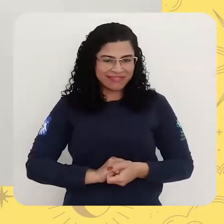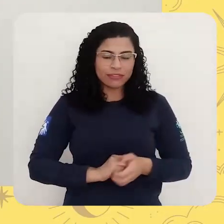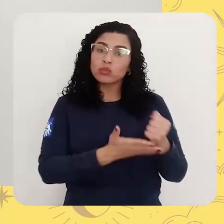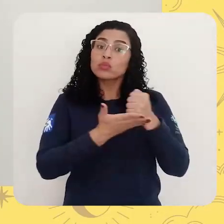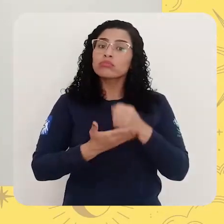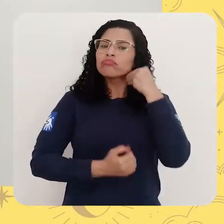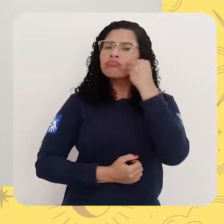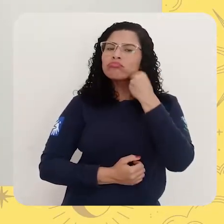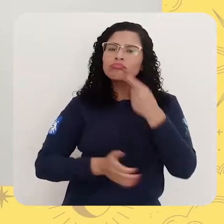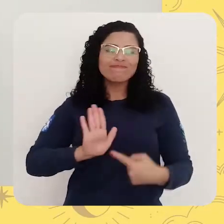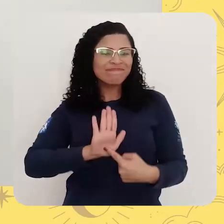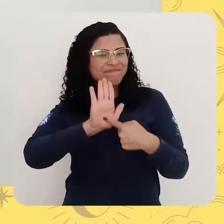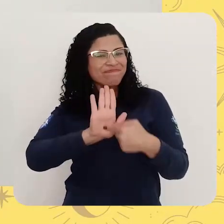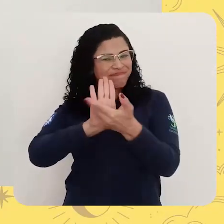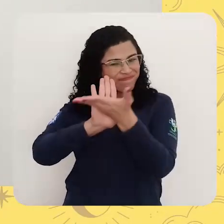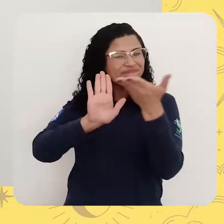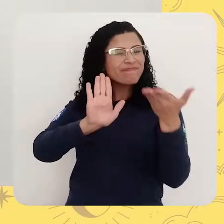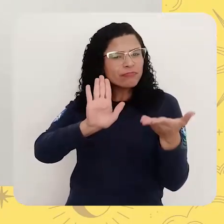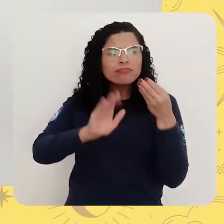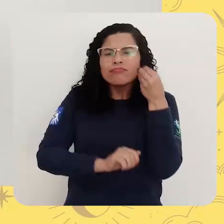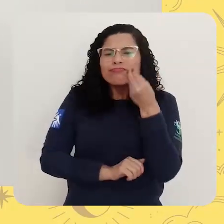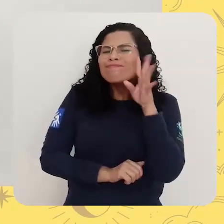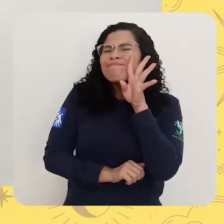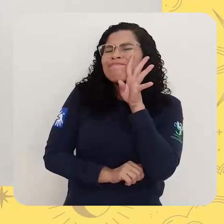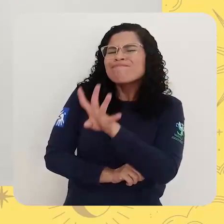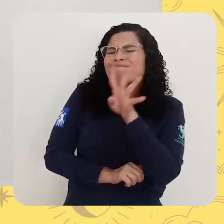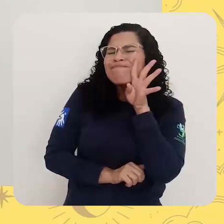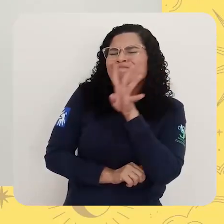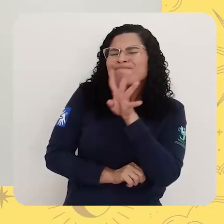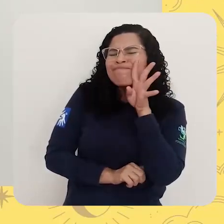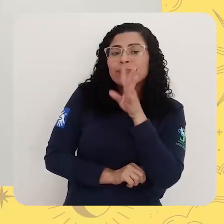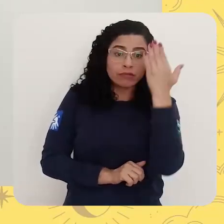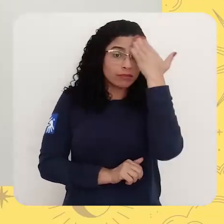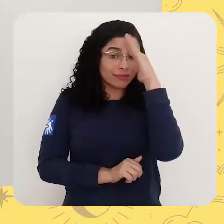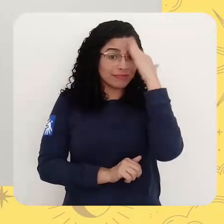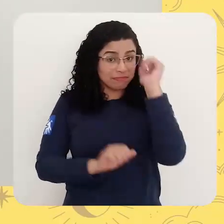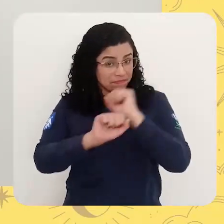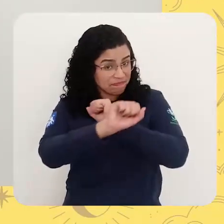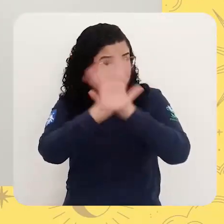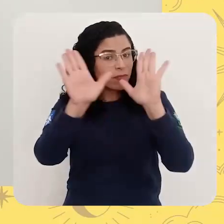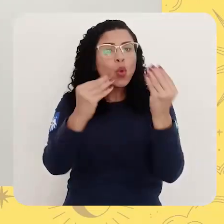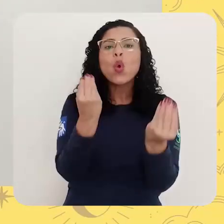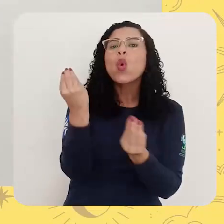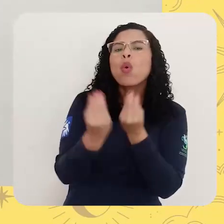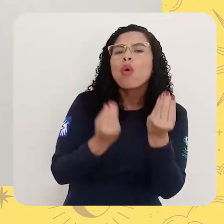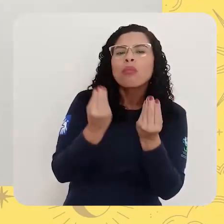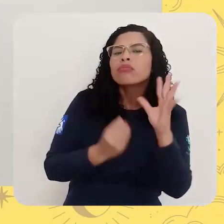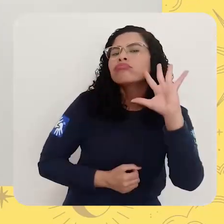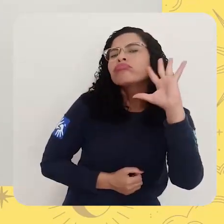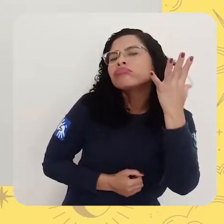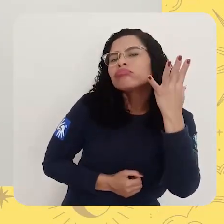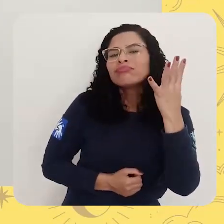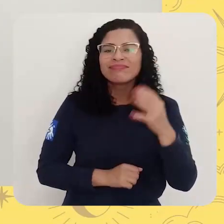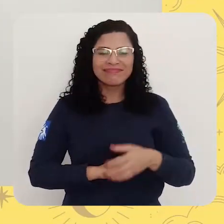experiência para vocês aí. Eu vou mostrar para vocês. É uma experiência bem legal. Para a gente entender um pouco como é que